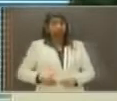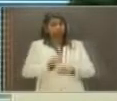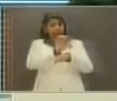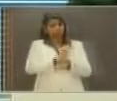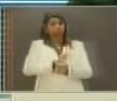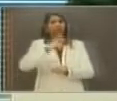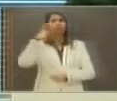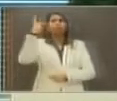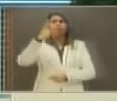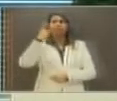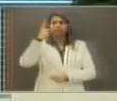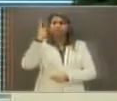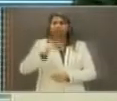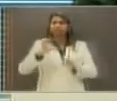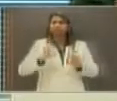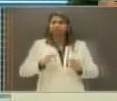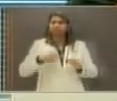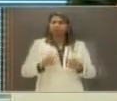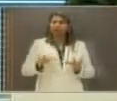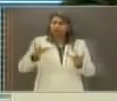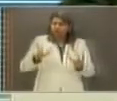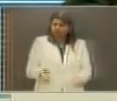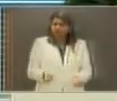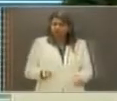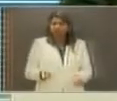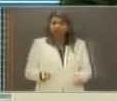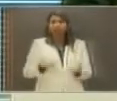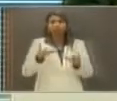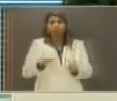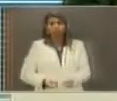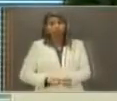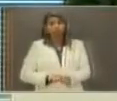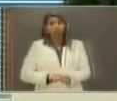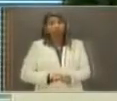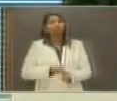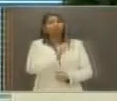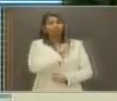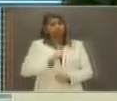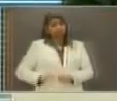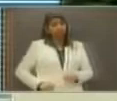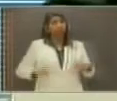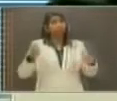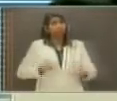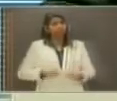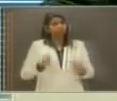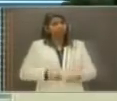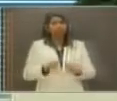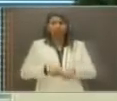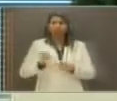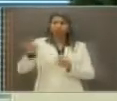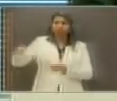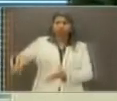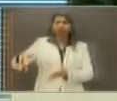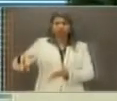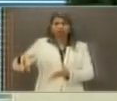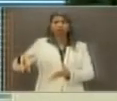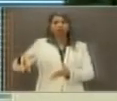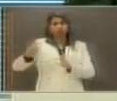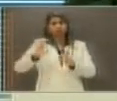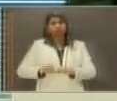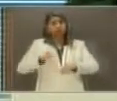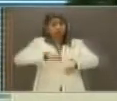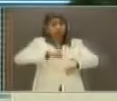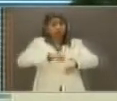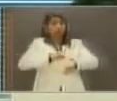que quando assumir o mandato de senador, eu terei que renunciar a essa pensão e vou fazê-lo na época oportuna.